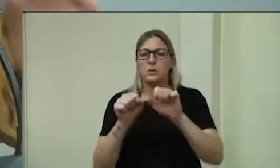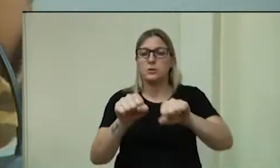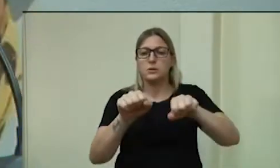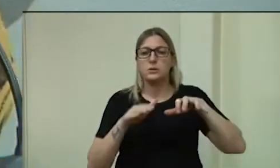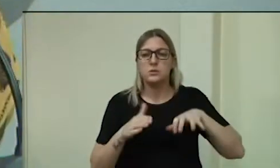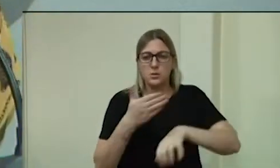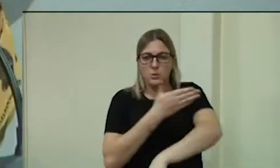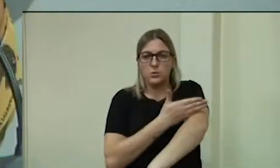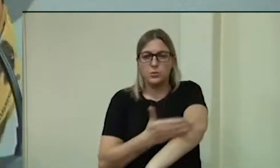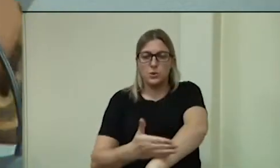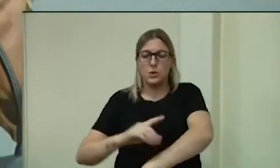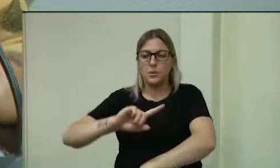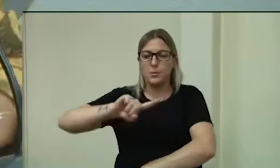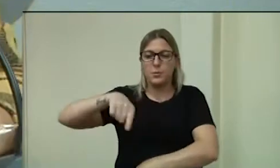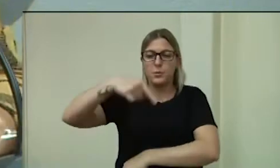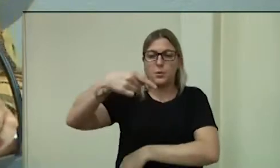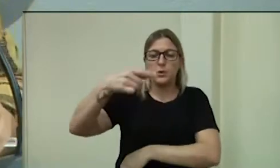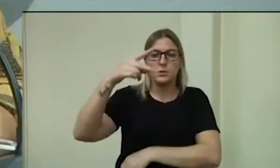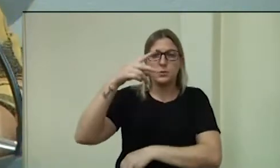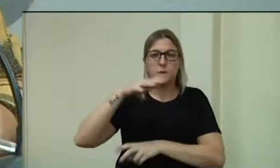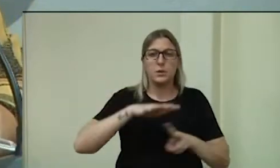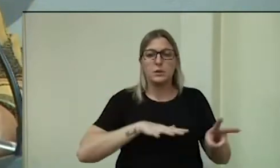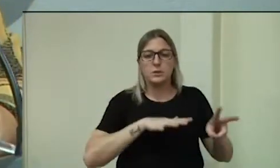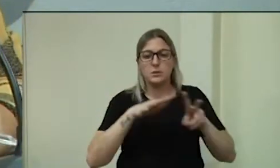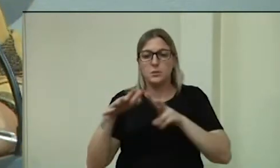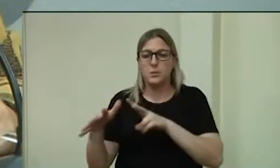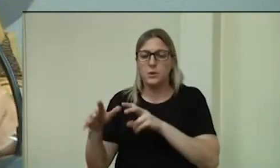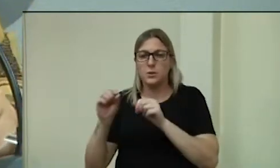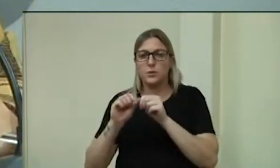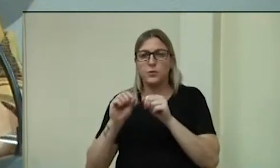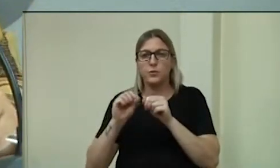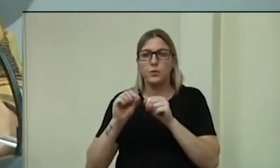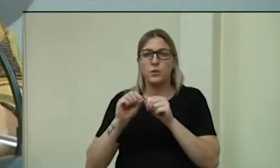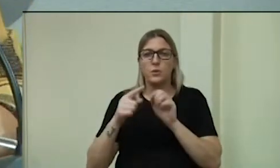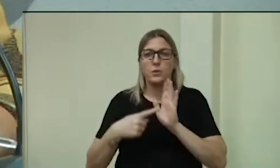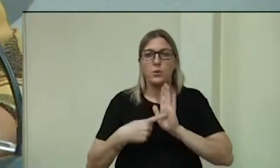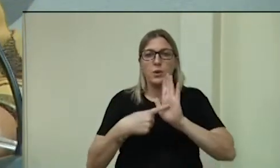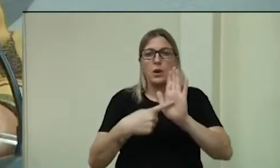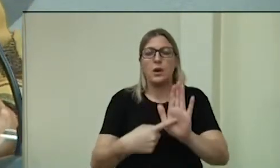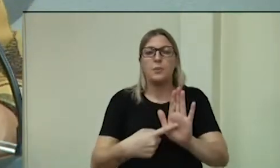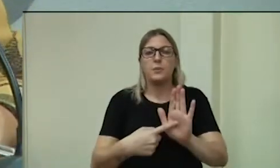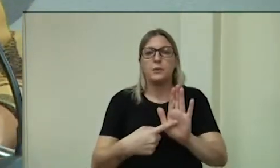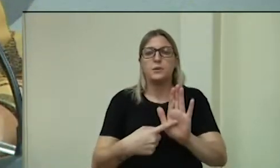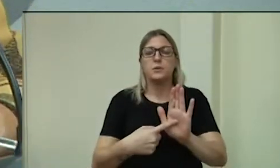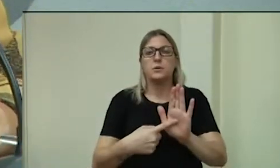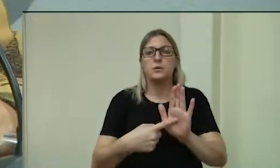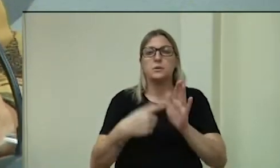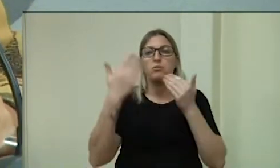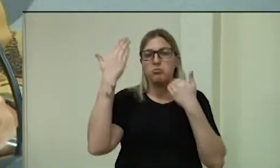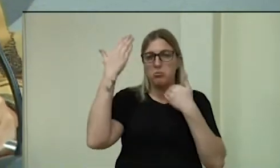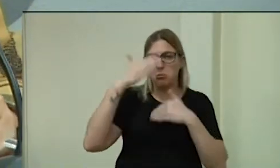da semana seguinte, estaremos fazendo a apresentação do demonstrativo financeiro da Câmara de Vereadores.